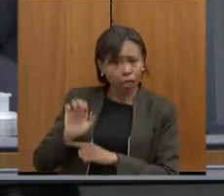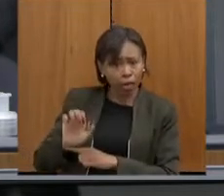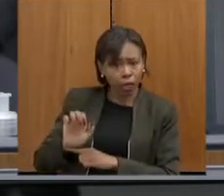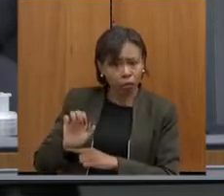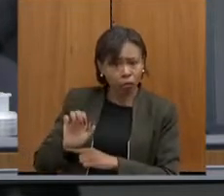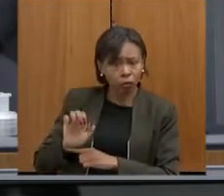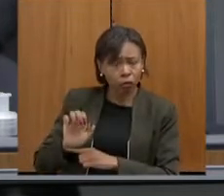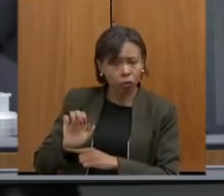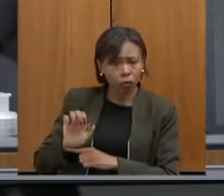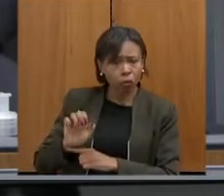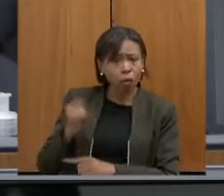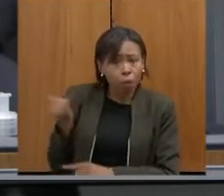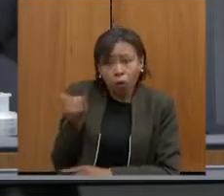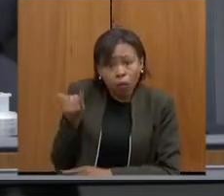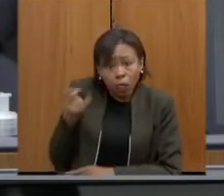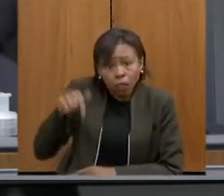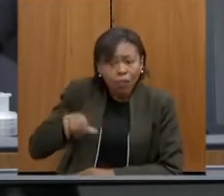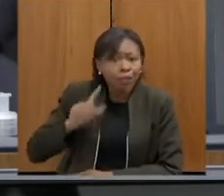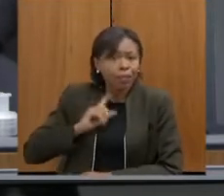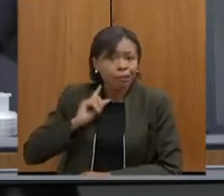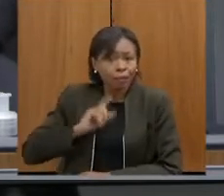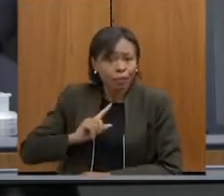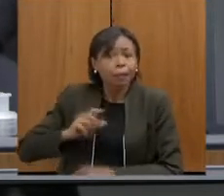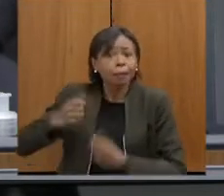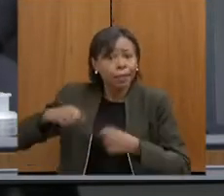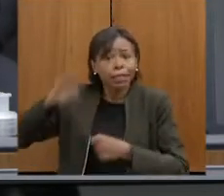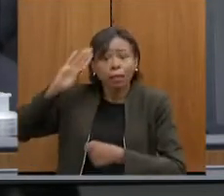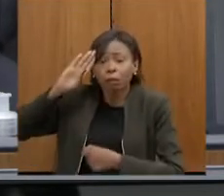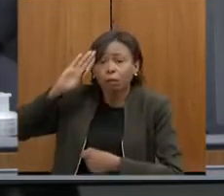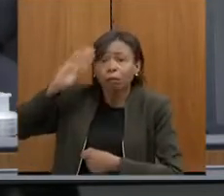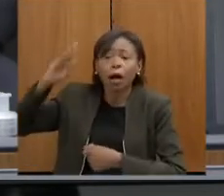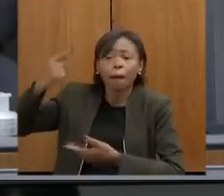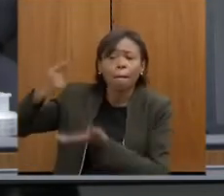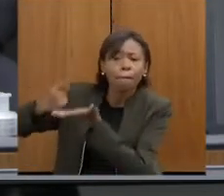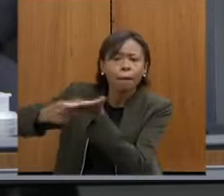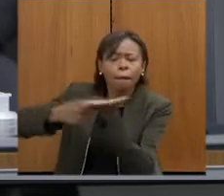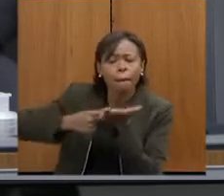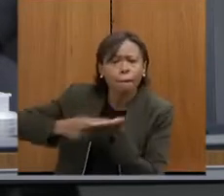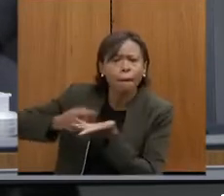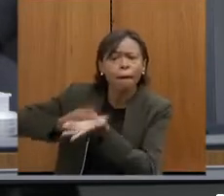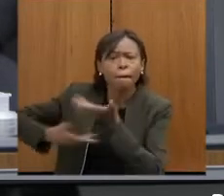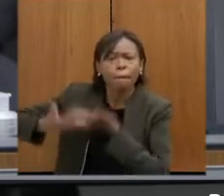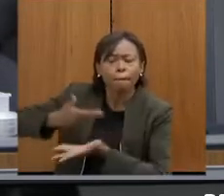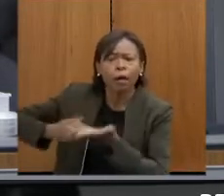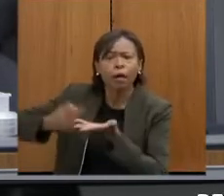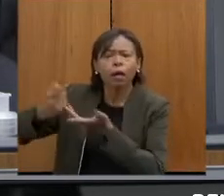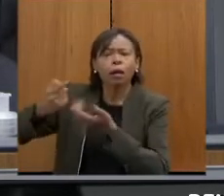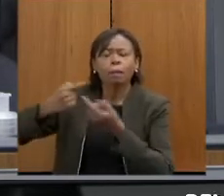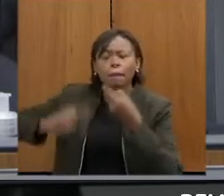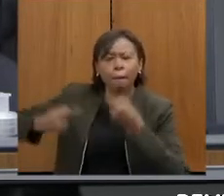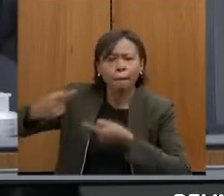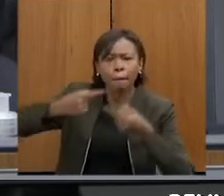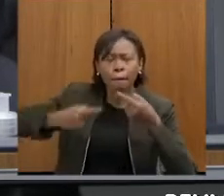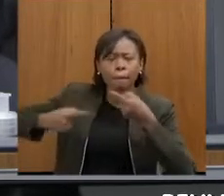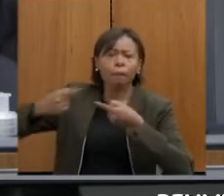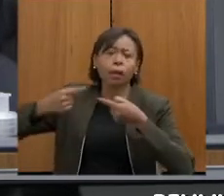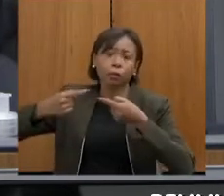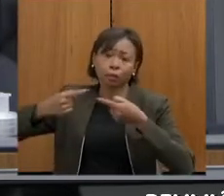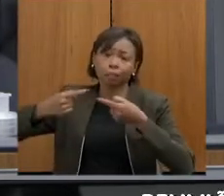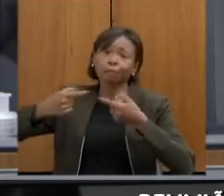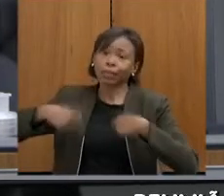Minas, tenha um protagonismo maior nesse debate nacional, como disse, ou pela articulação política